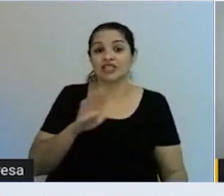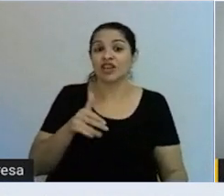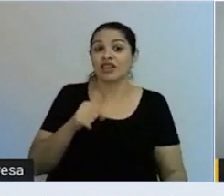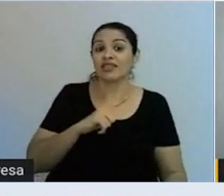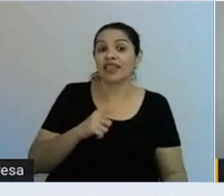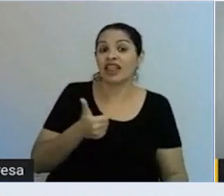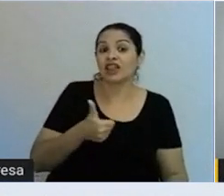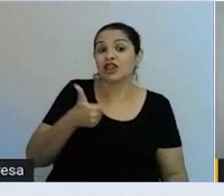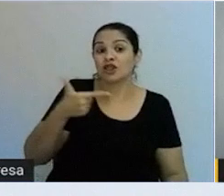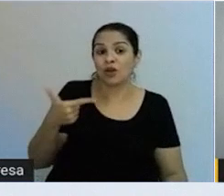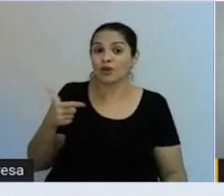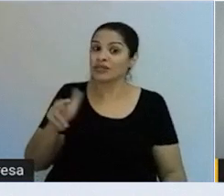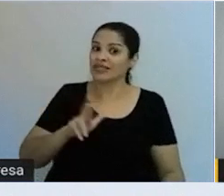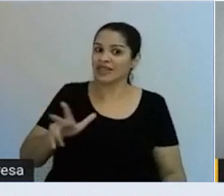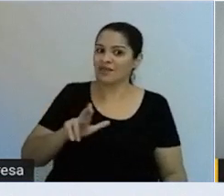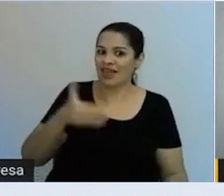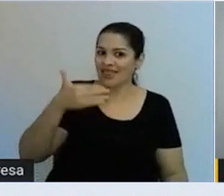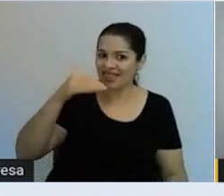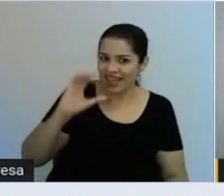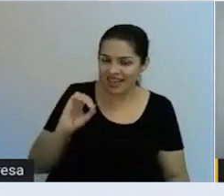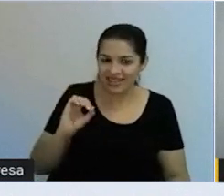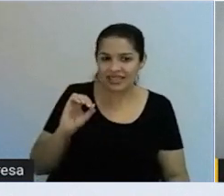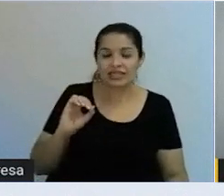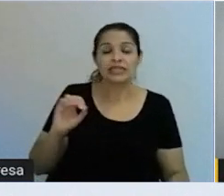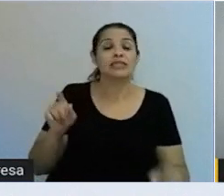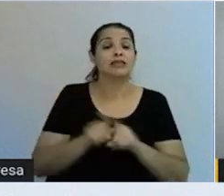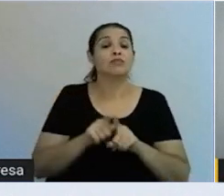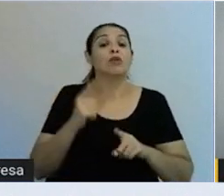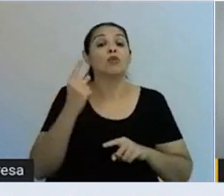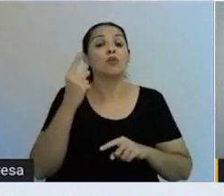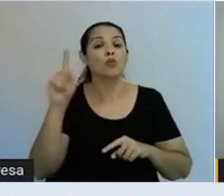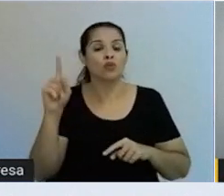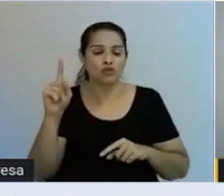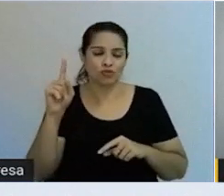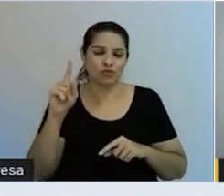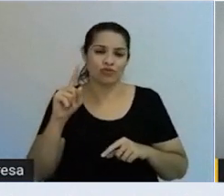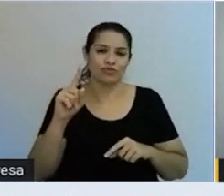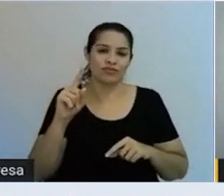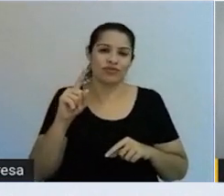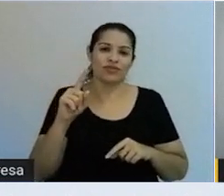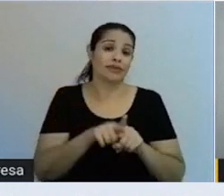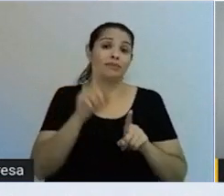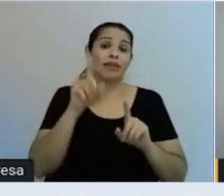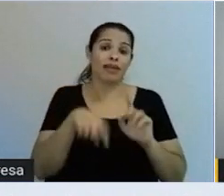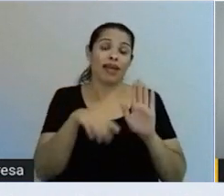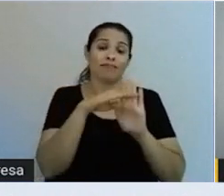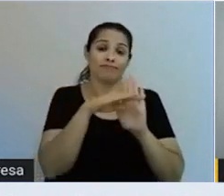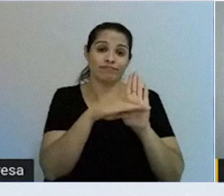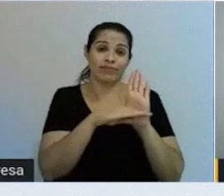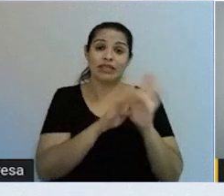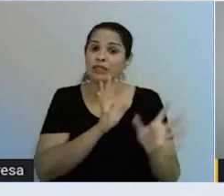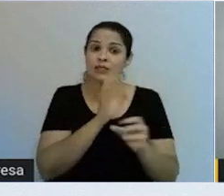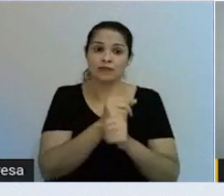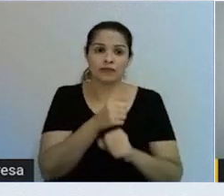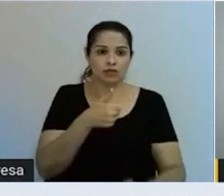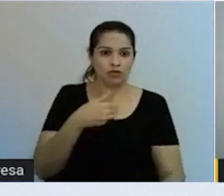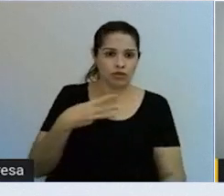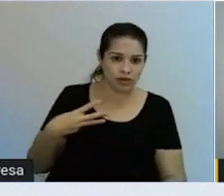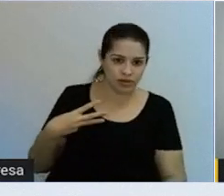Não é dez. E por último, meio ambiente e energia. Hoje nós temos